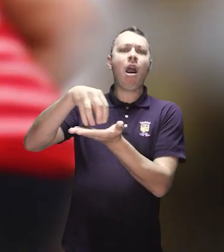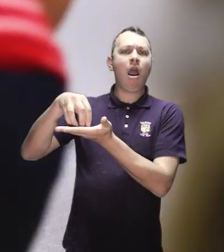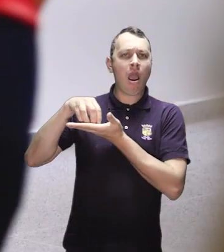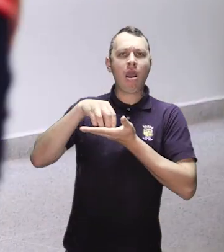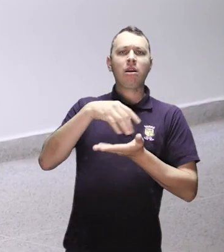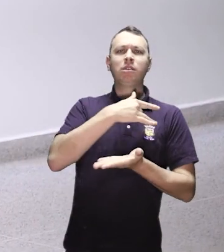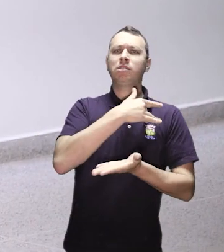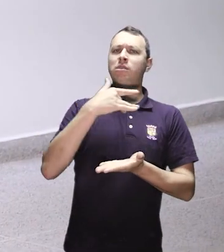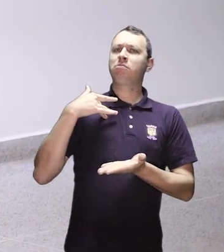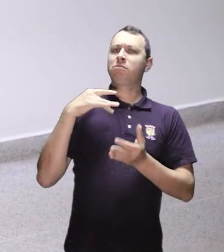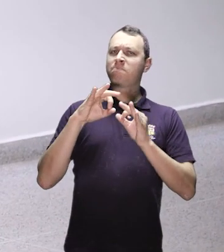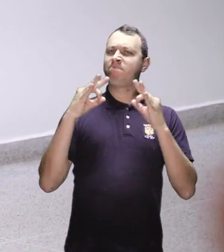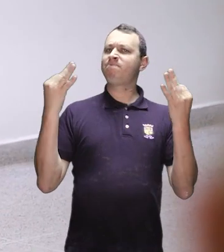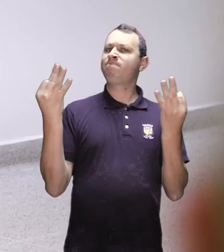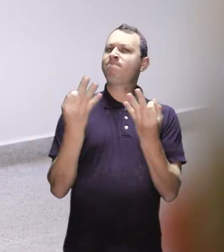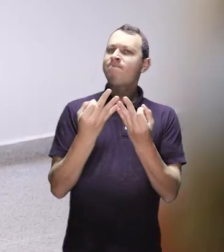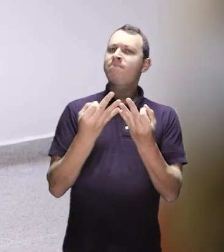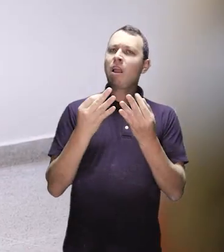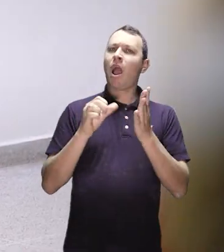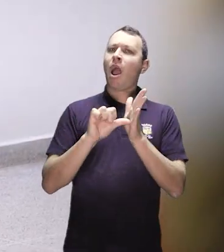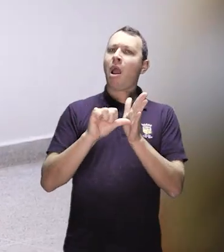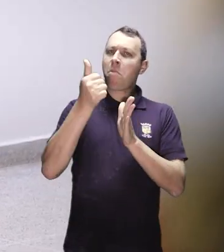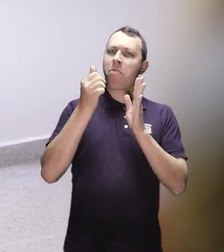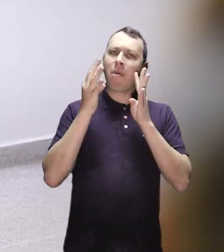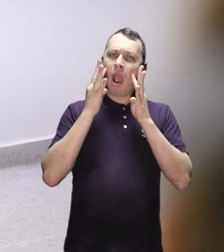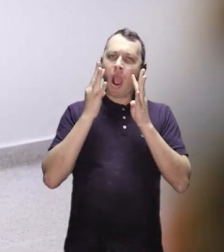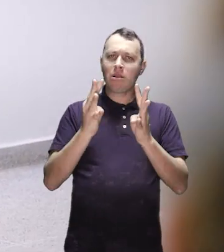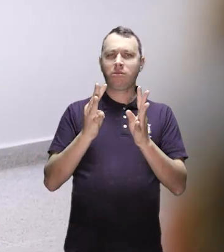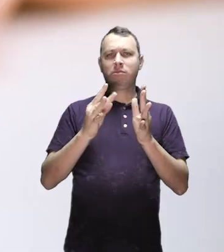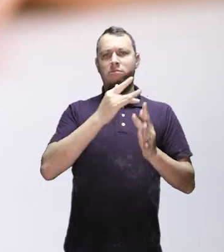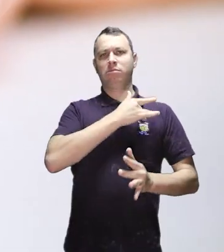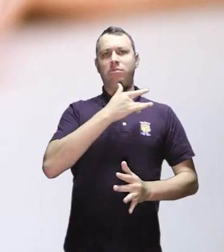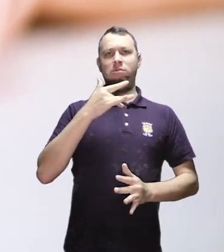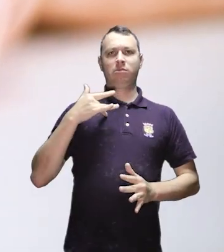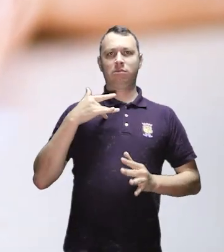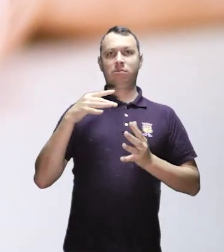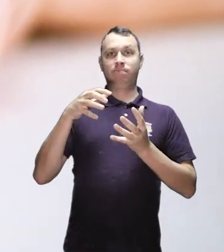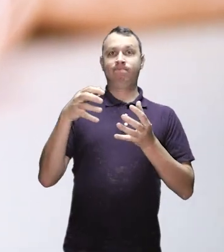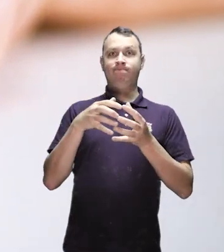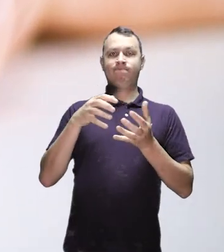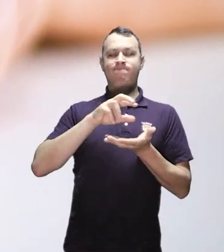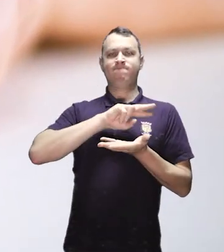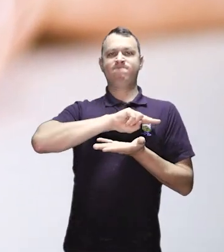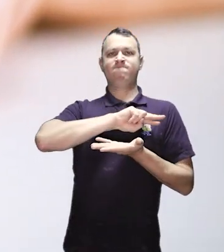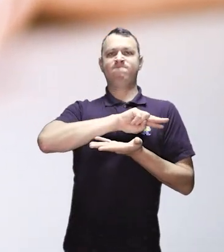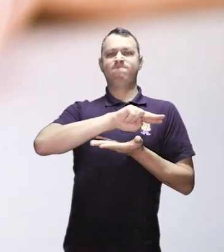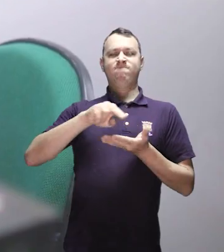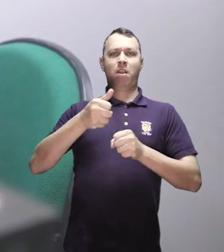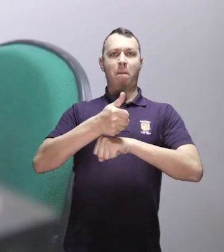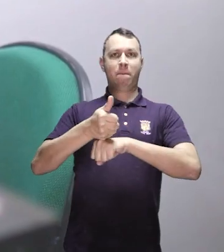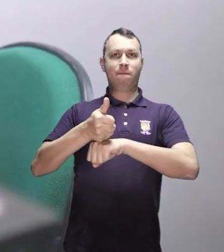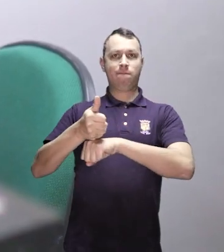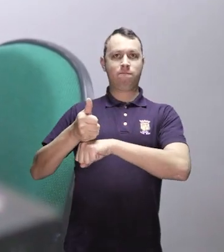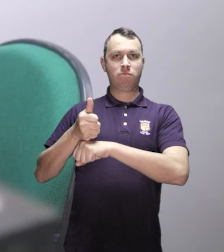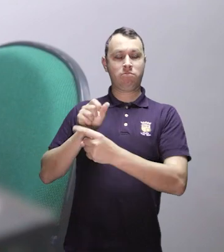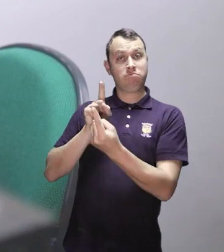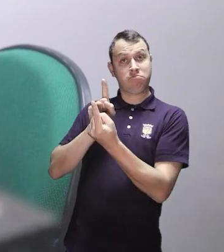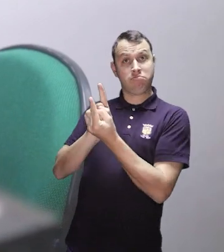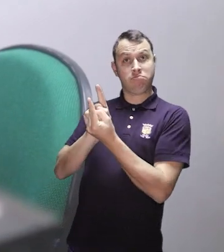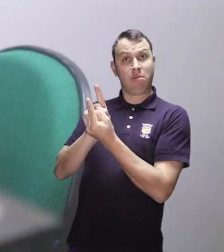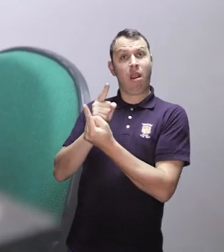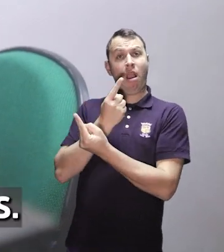É nas unidades de saúde da família que se concretiza a atenção primária à saúde e equipes multiprofissionais